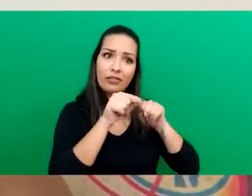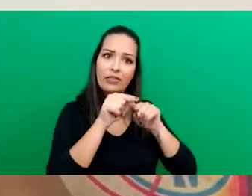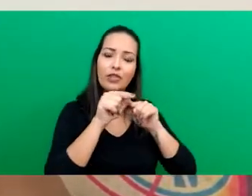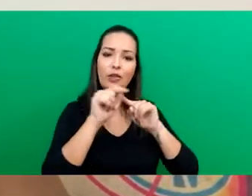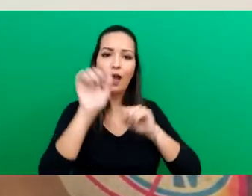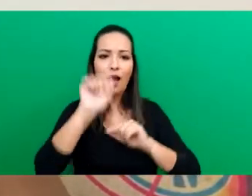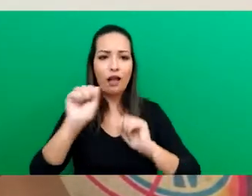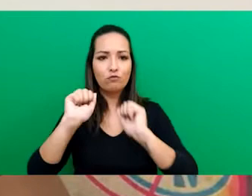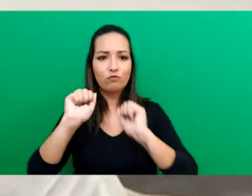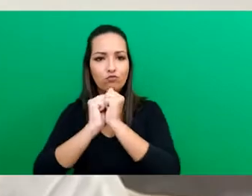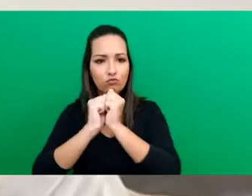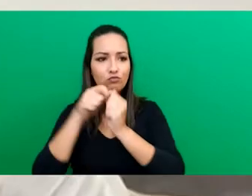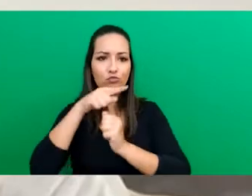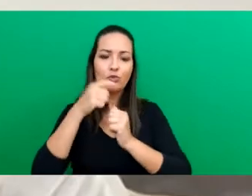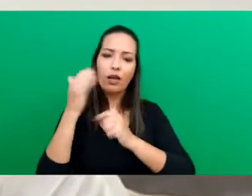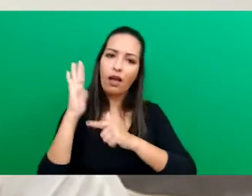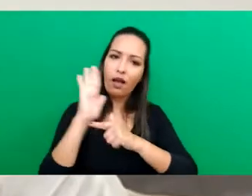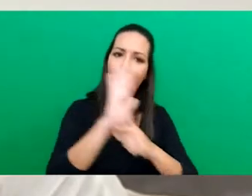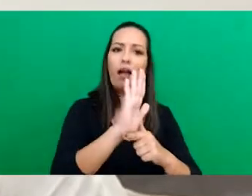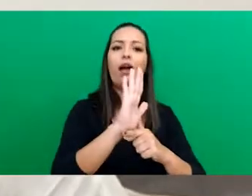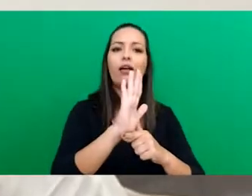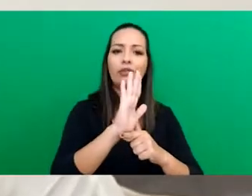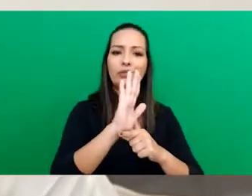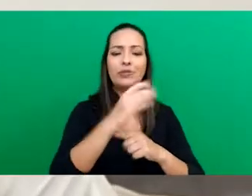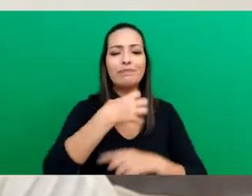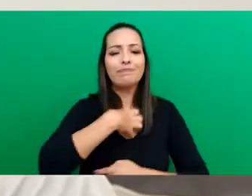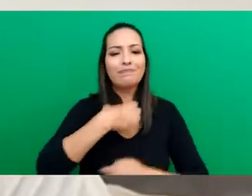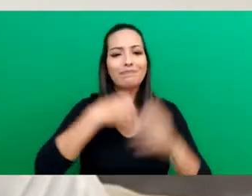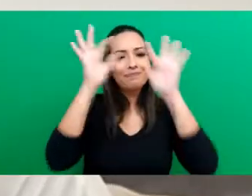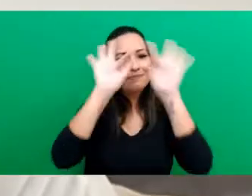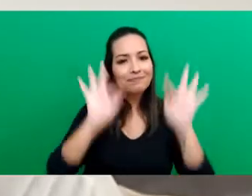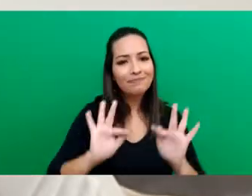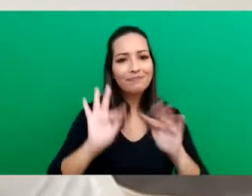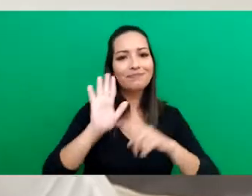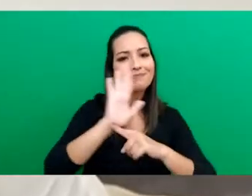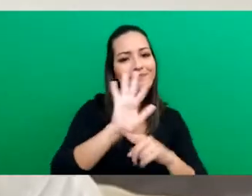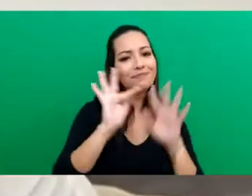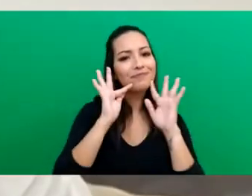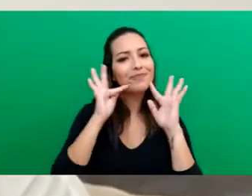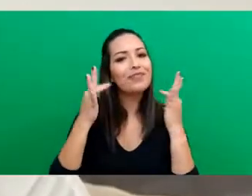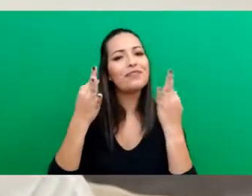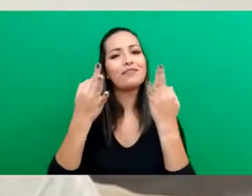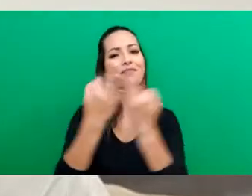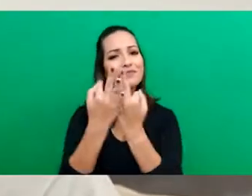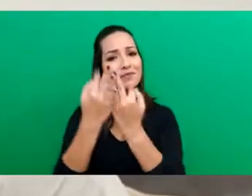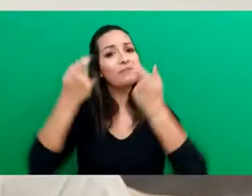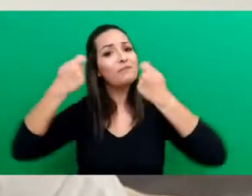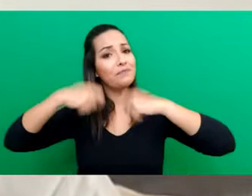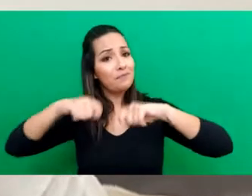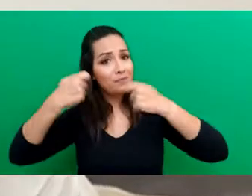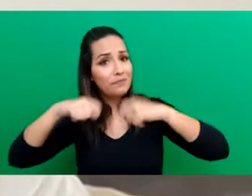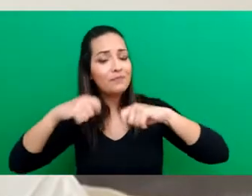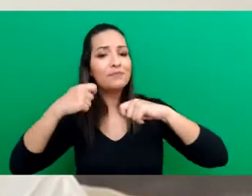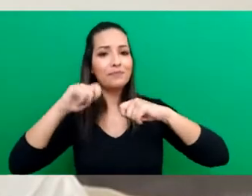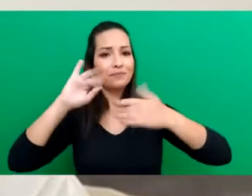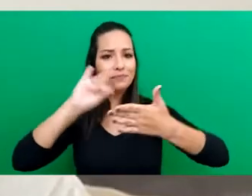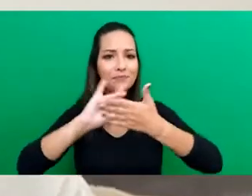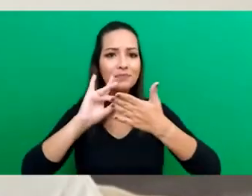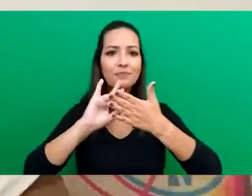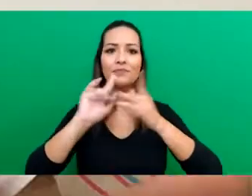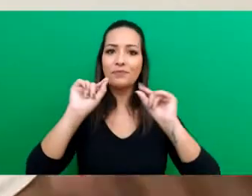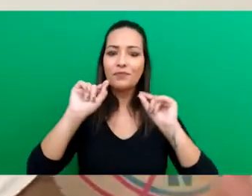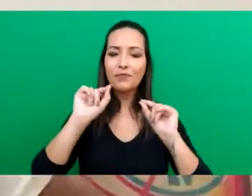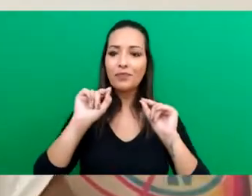eles fazem isso, de poder ajudar, de poder fazer feliz essas famílias que precisam